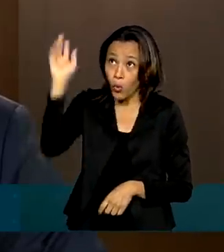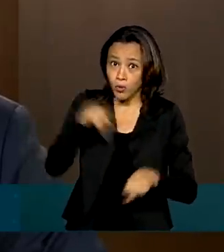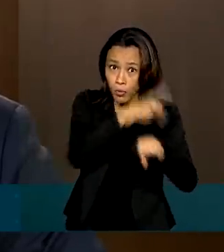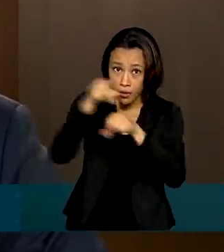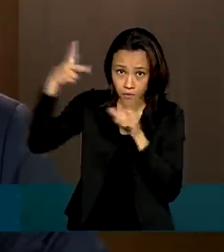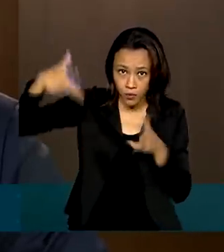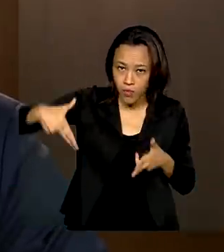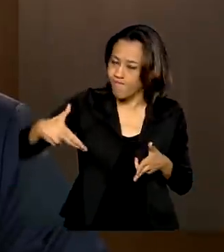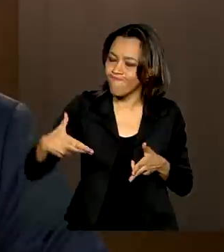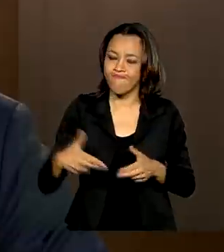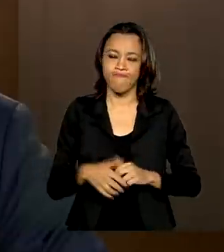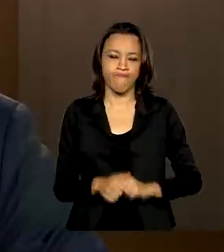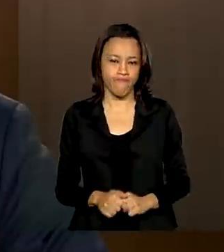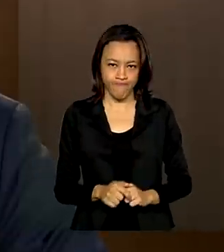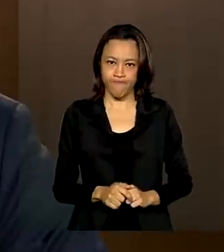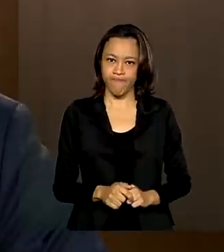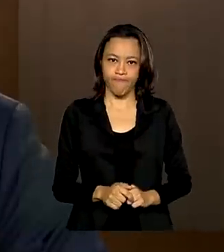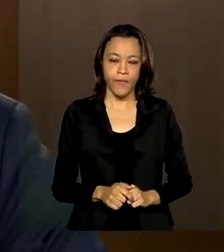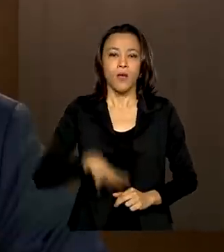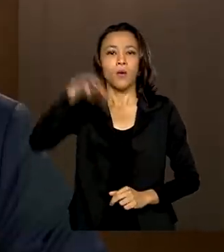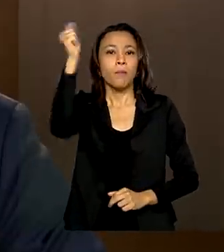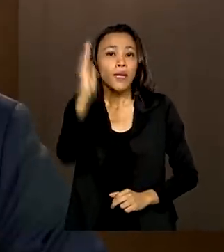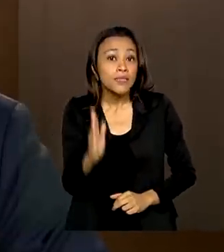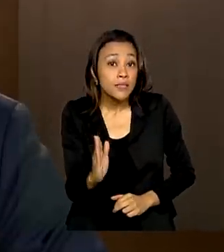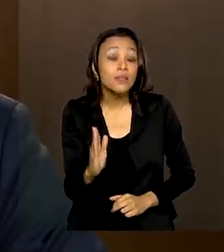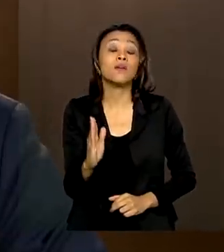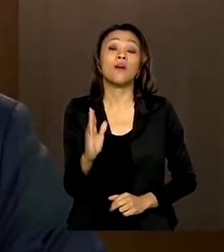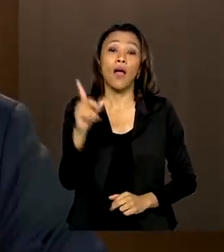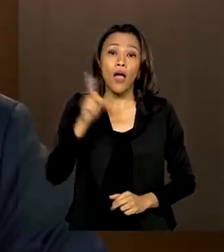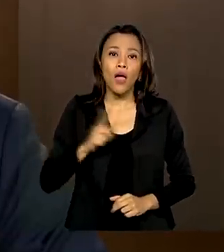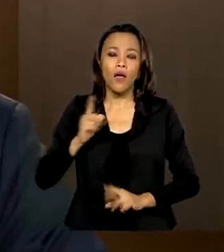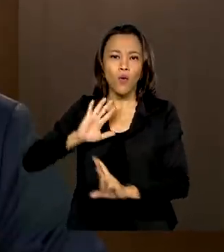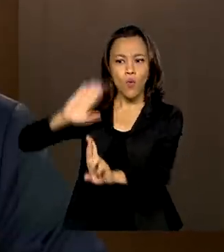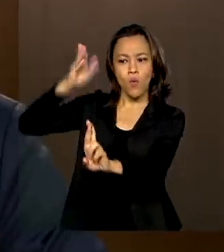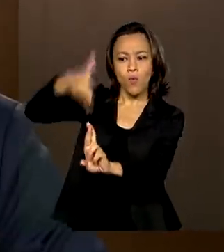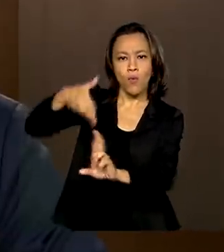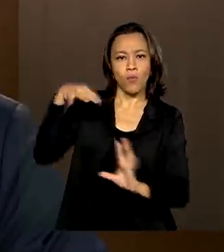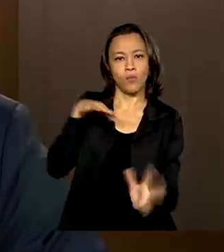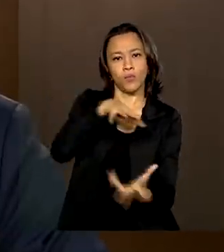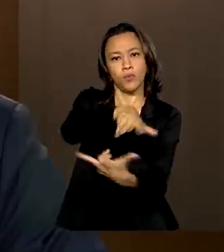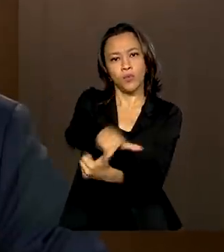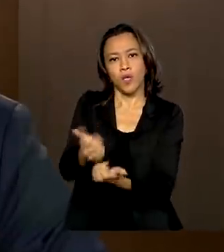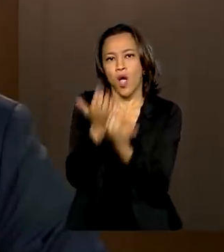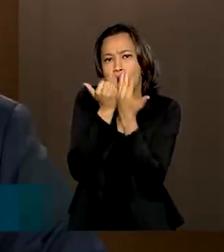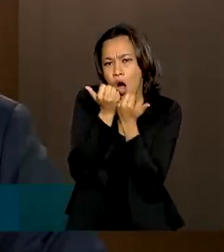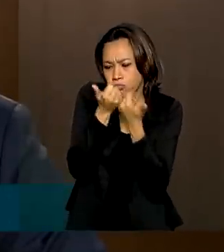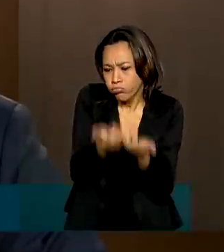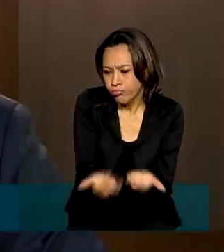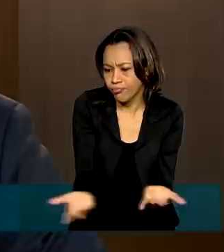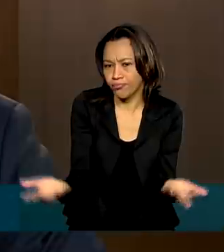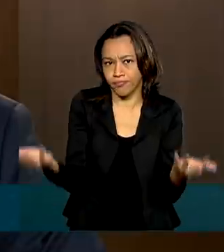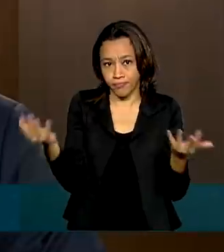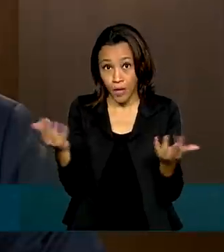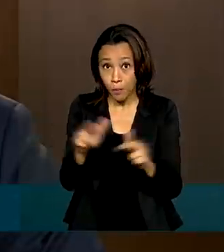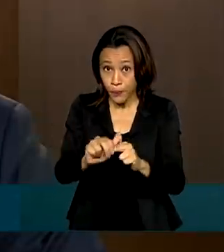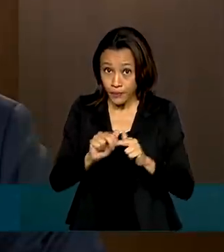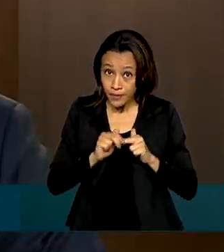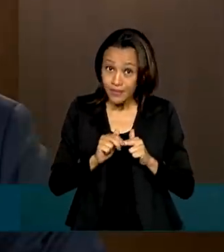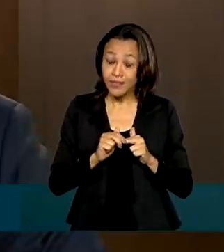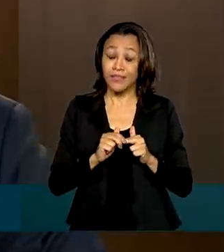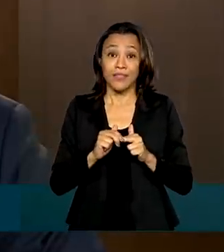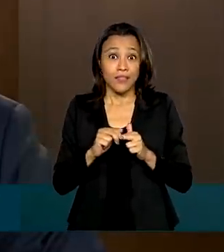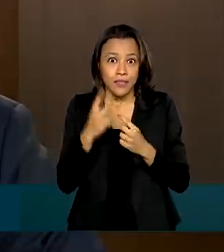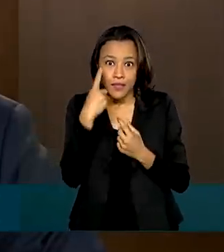O Brasil desponta como o maior produtor mundial de alimentos e, por isso, há tanto